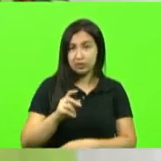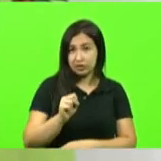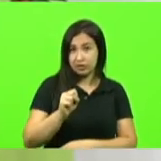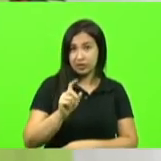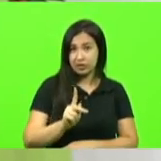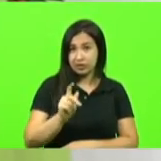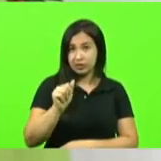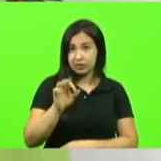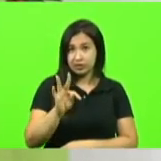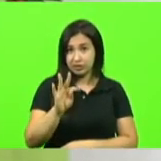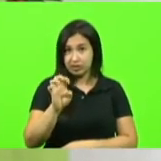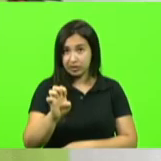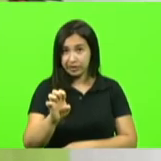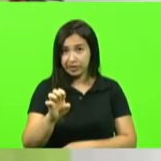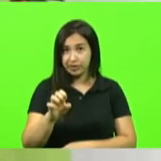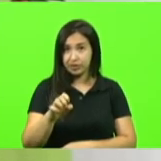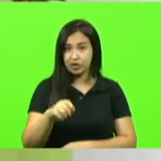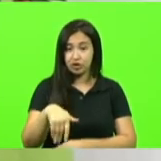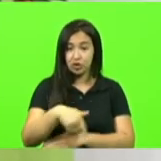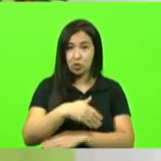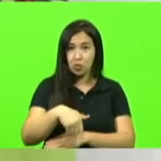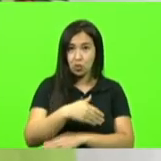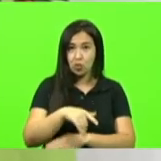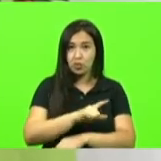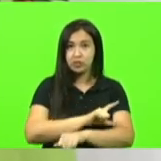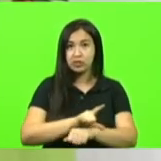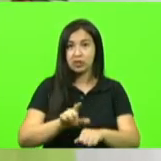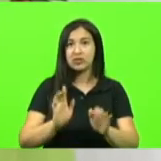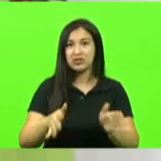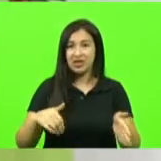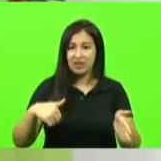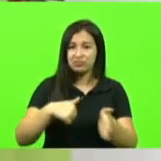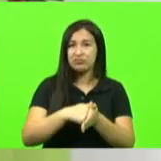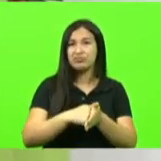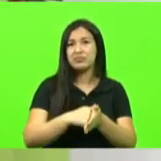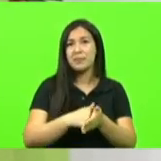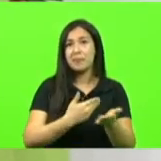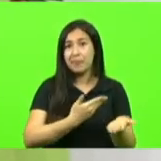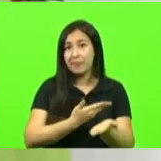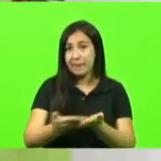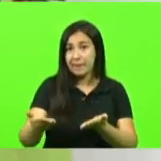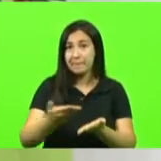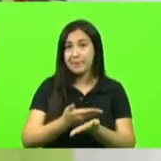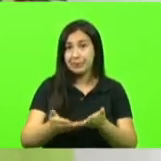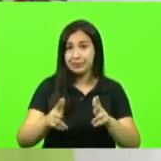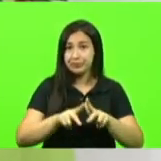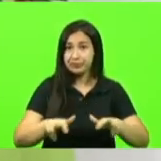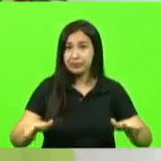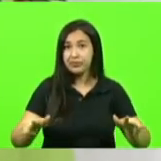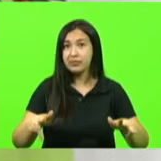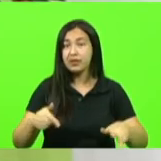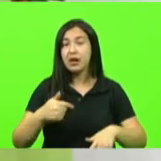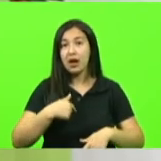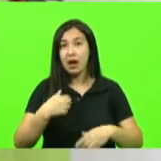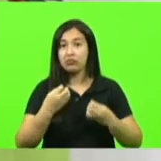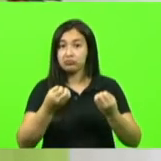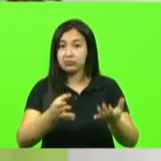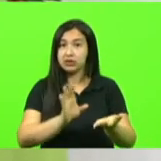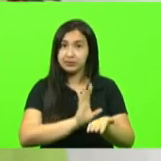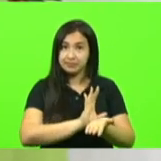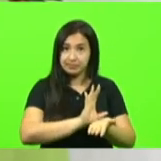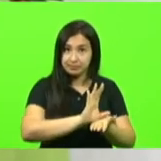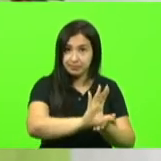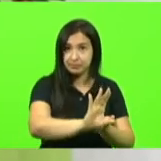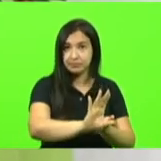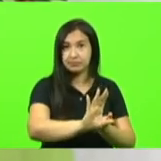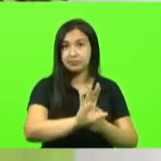ruas de Lajes já foram atropelados já tiveram perdas e aí eu destinei um recurso através